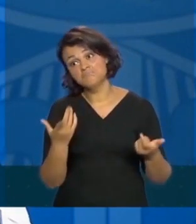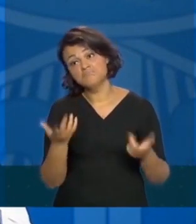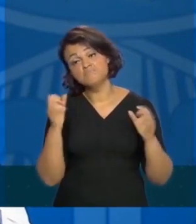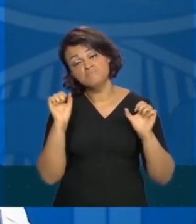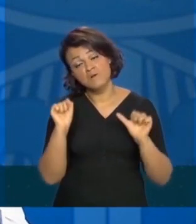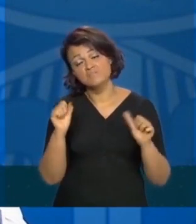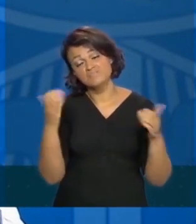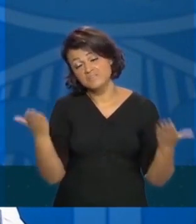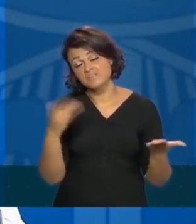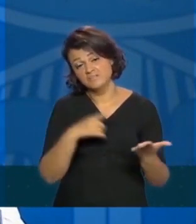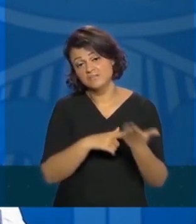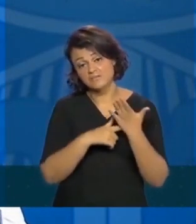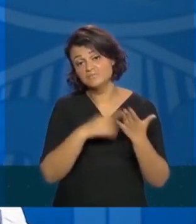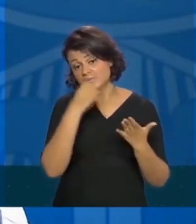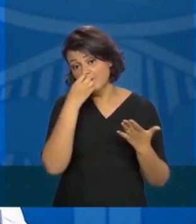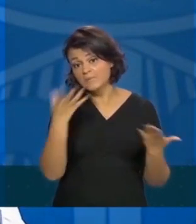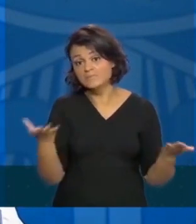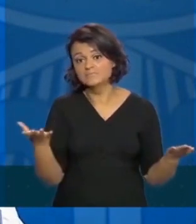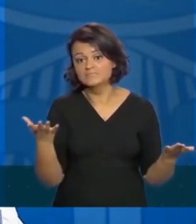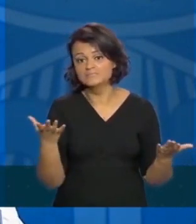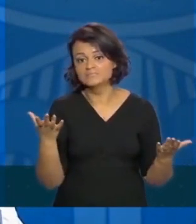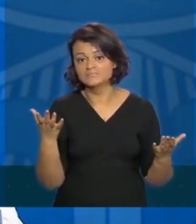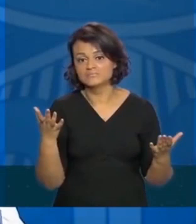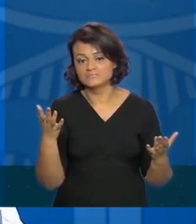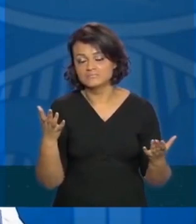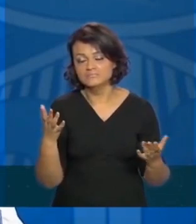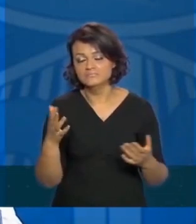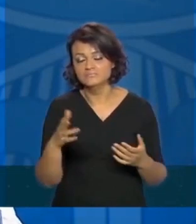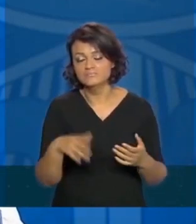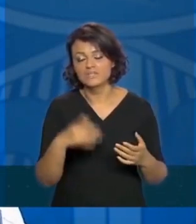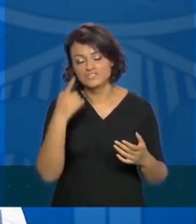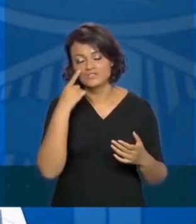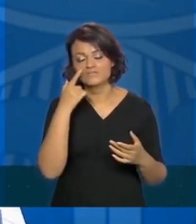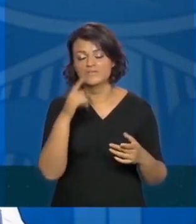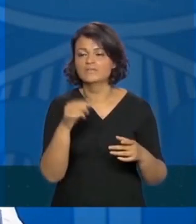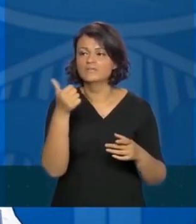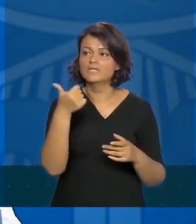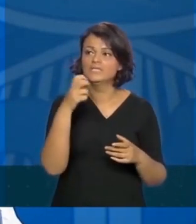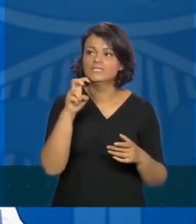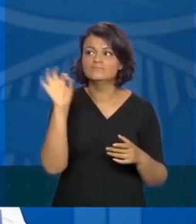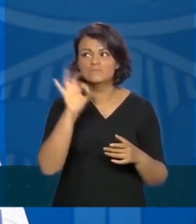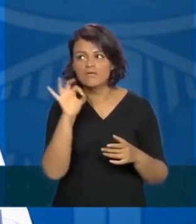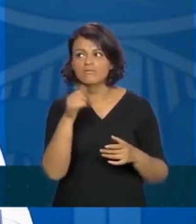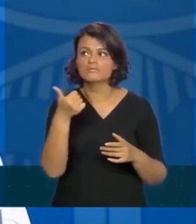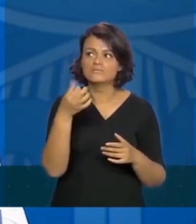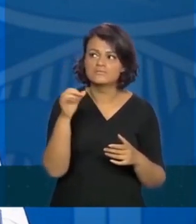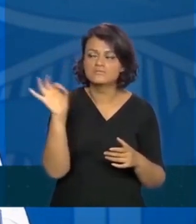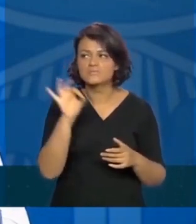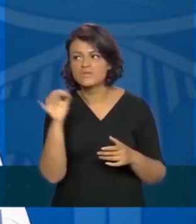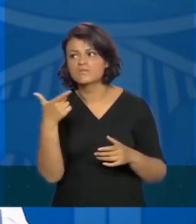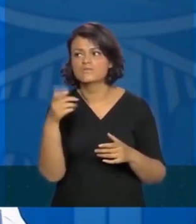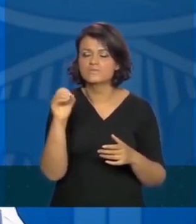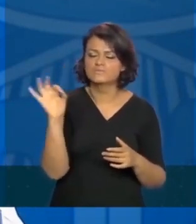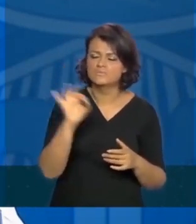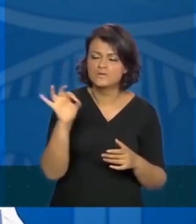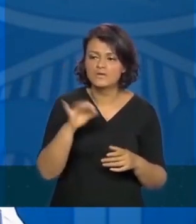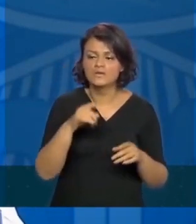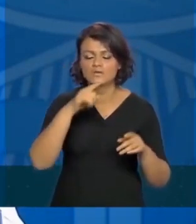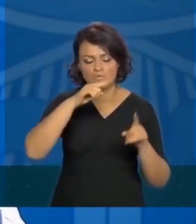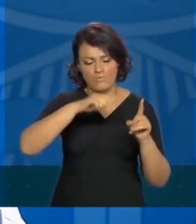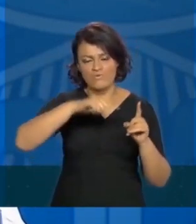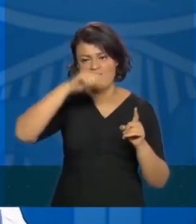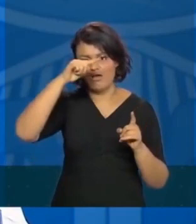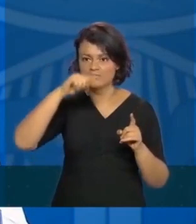segurando esses casos que a gente está vendo 15%, 16%, 20% o gráfico está